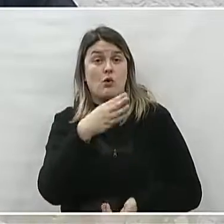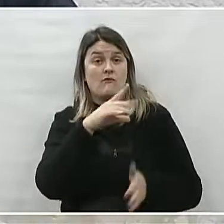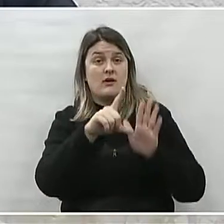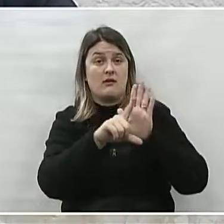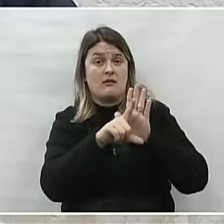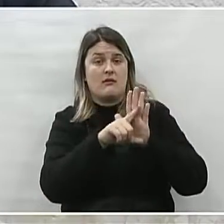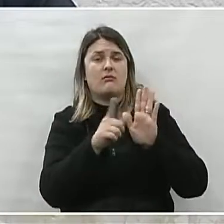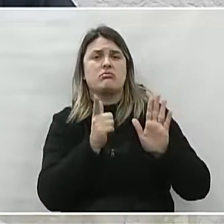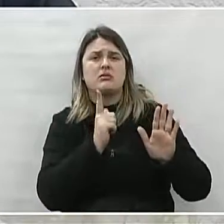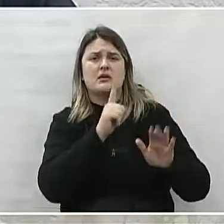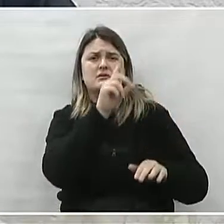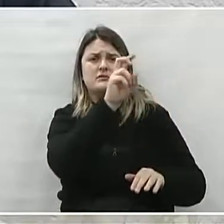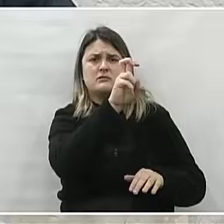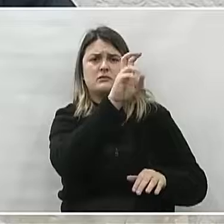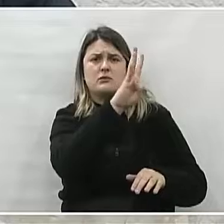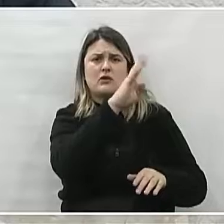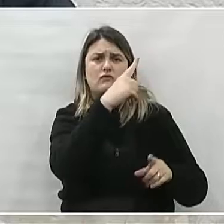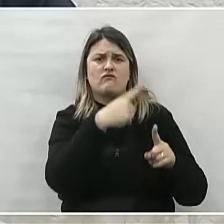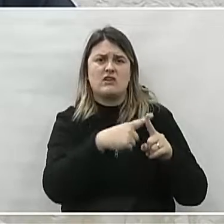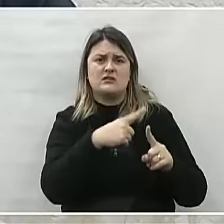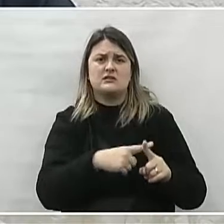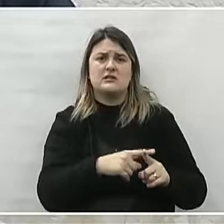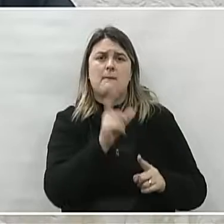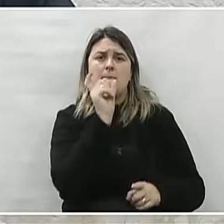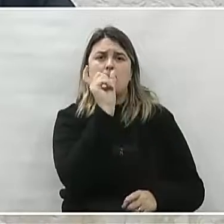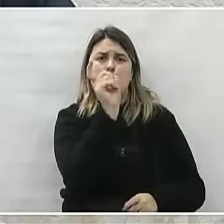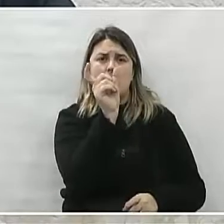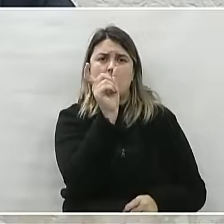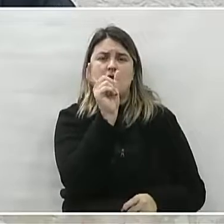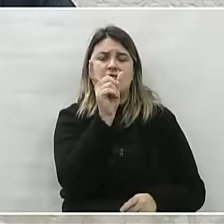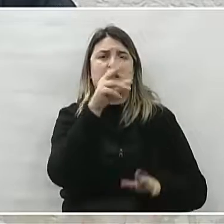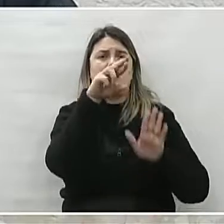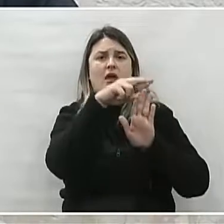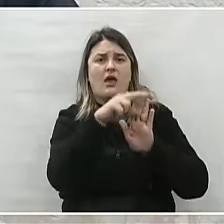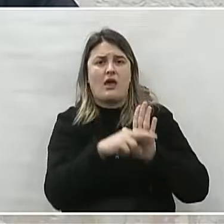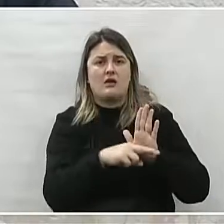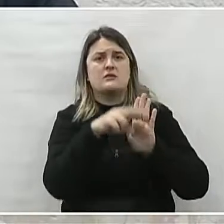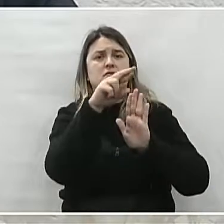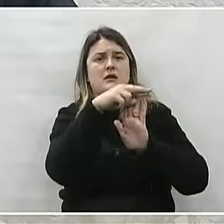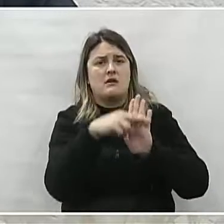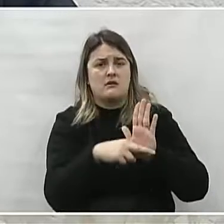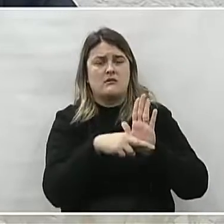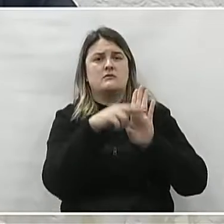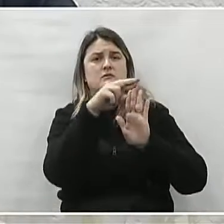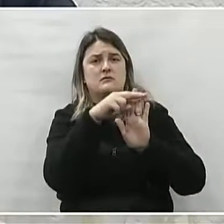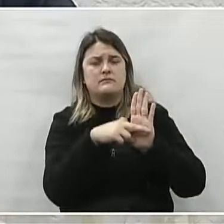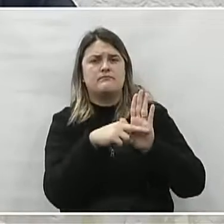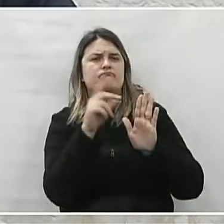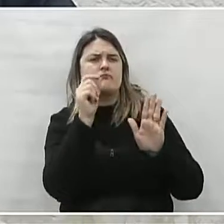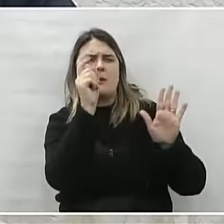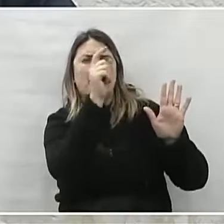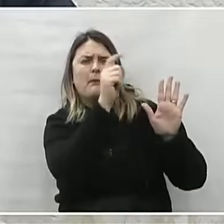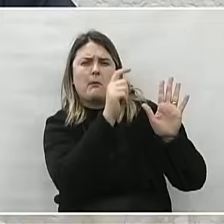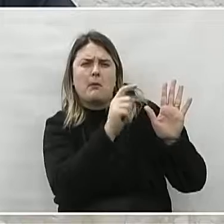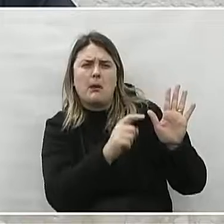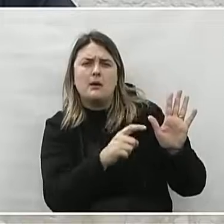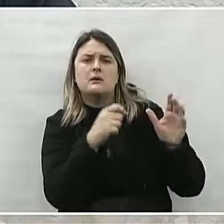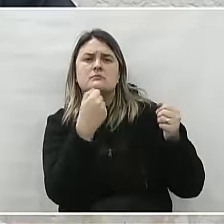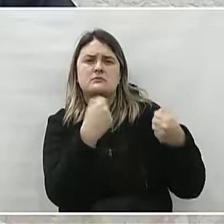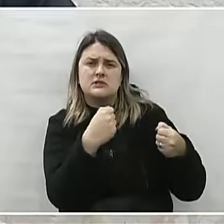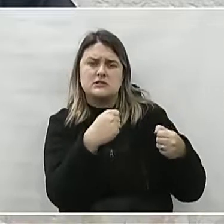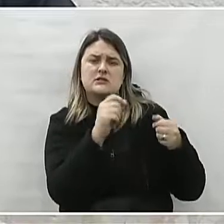lei, aparece 54 vezes o termo regulament, que são pontos onde será